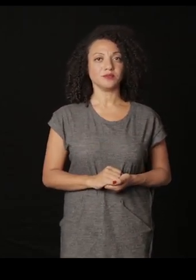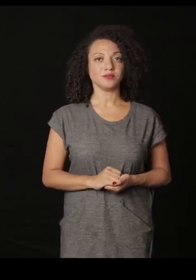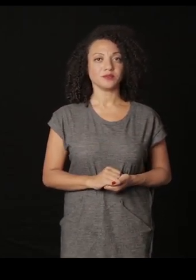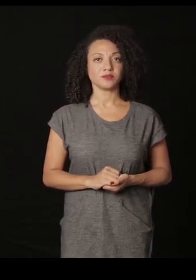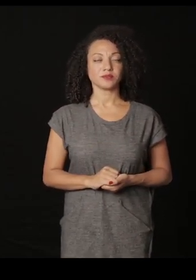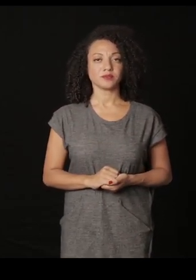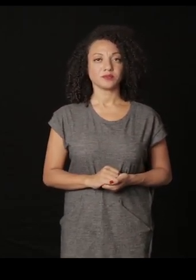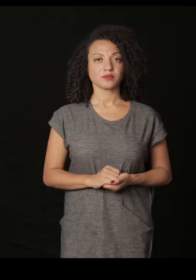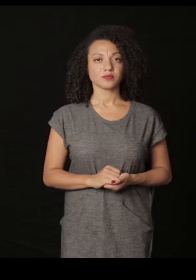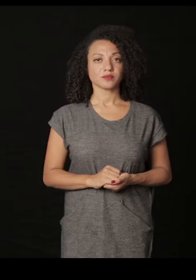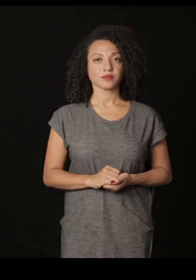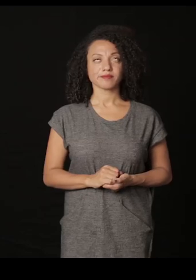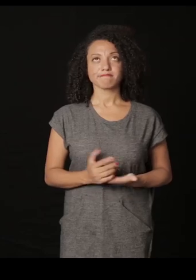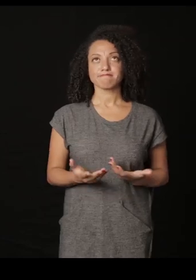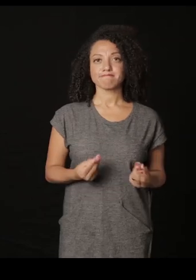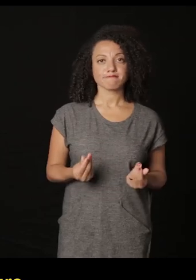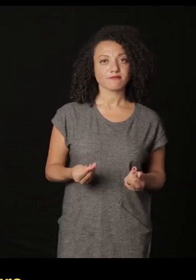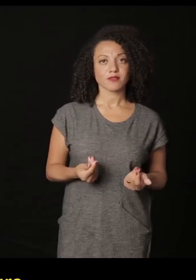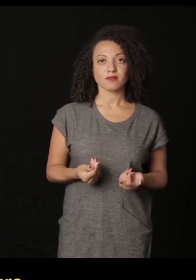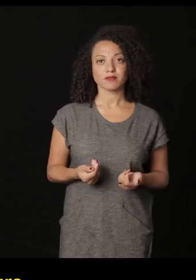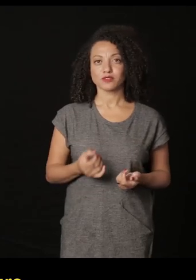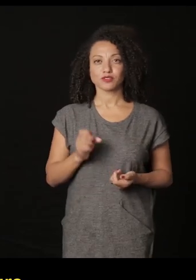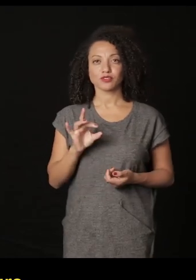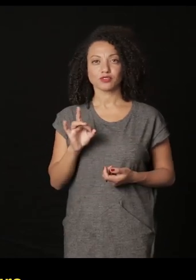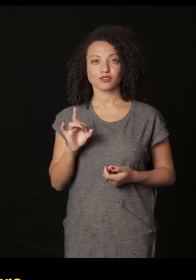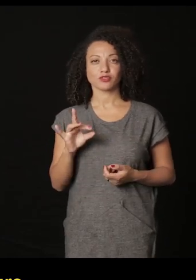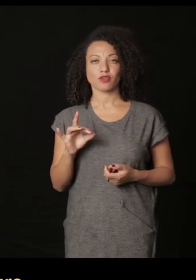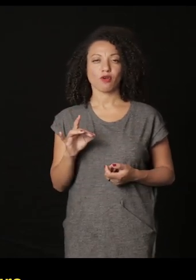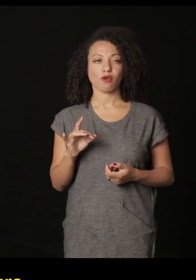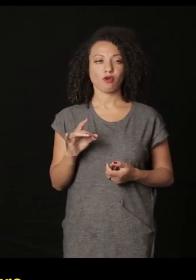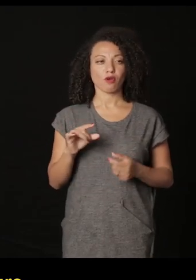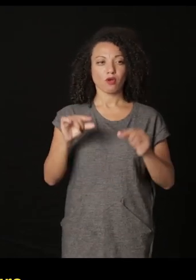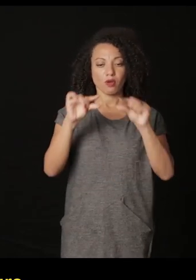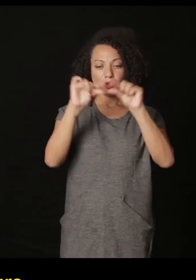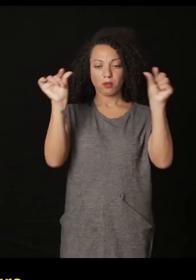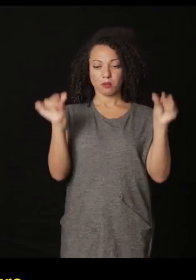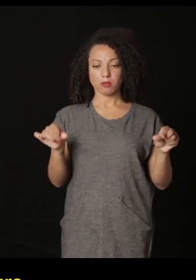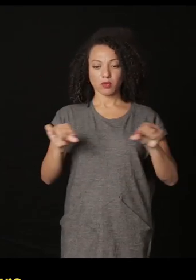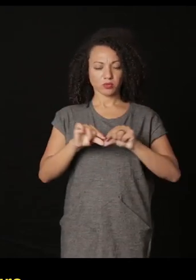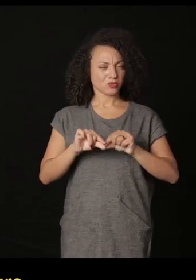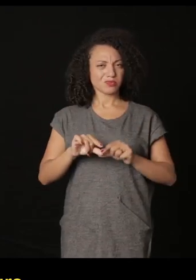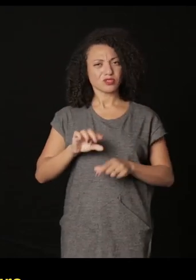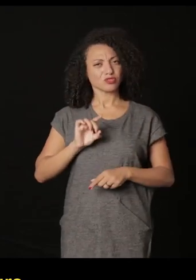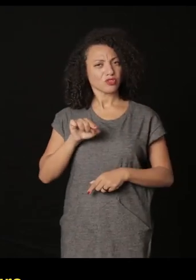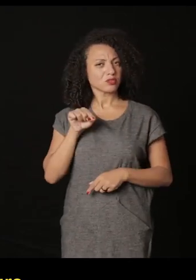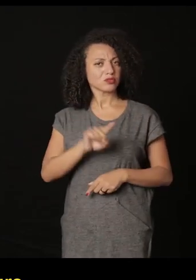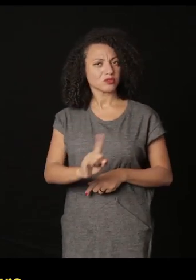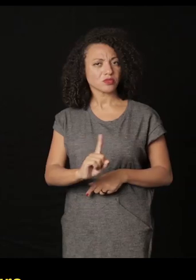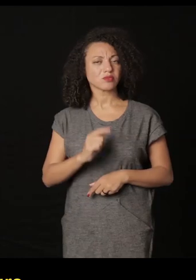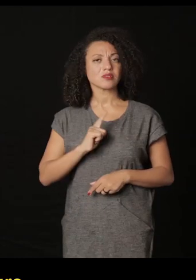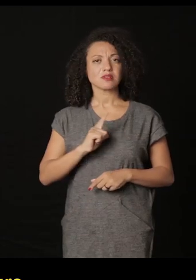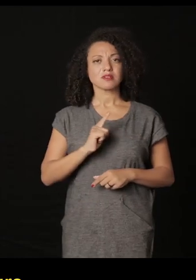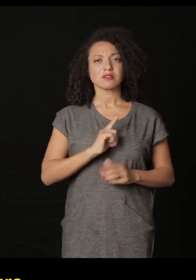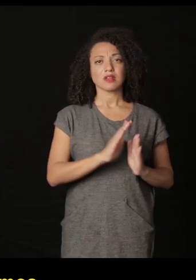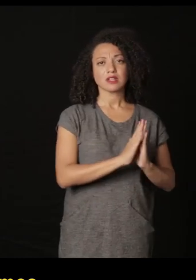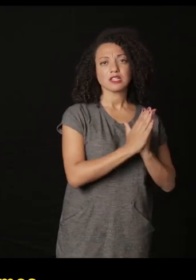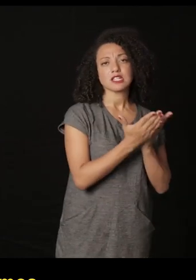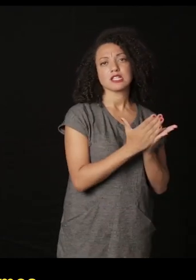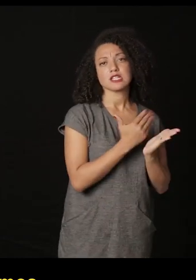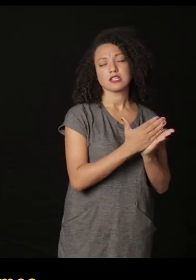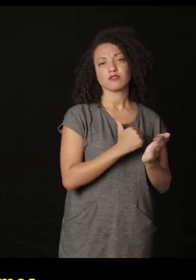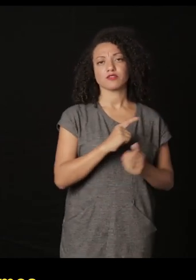como se diz um marco mas também projeções também livros